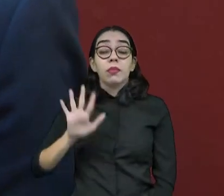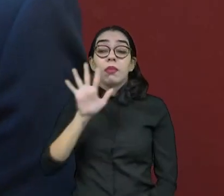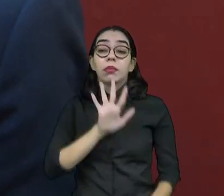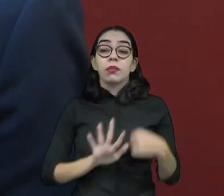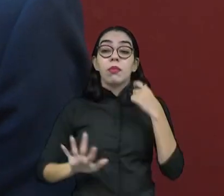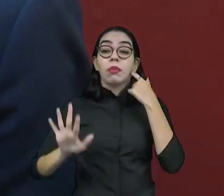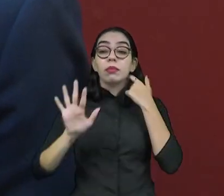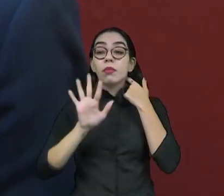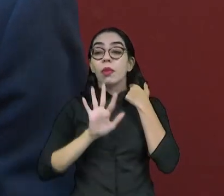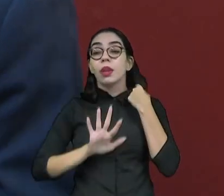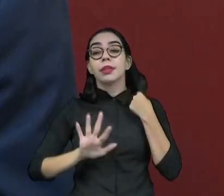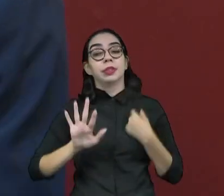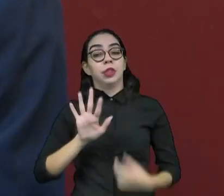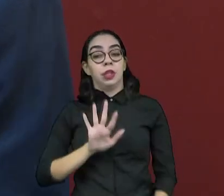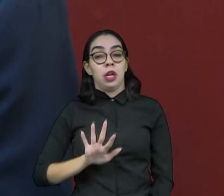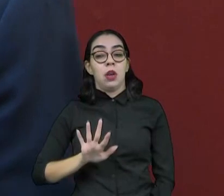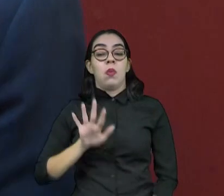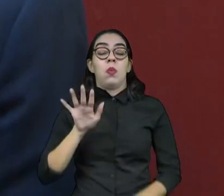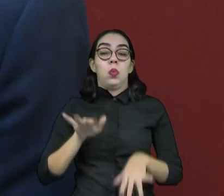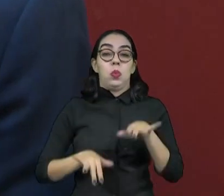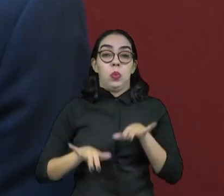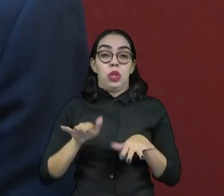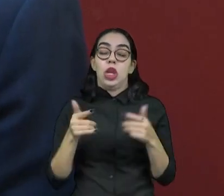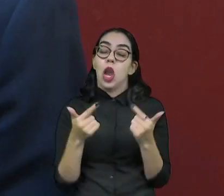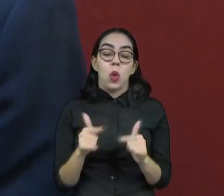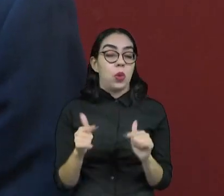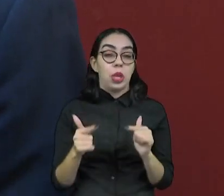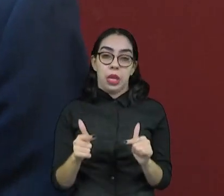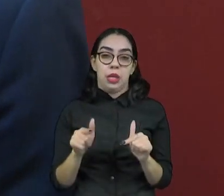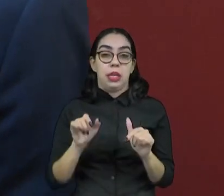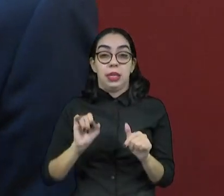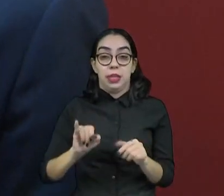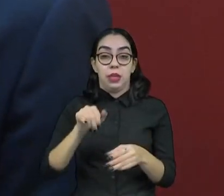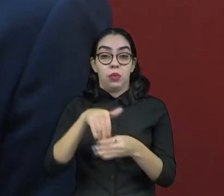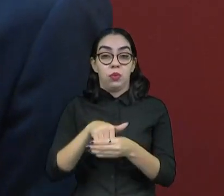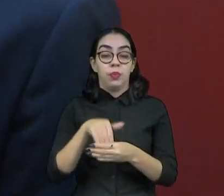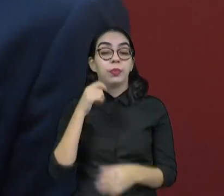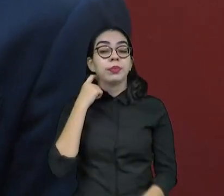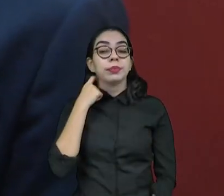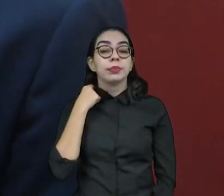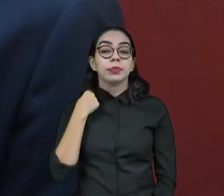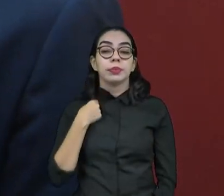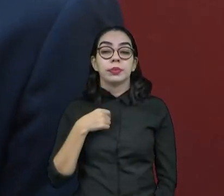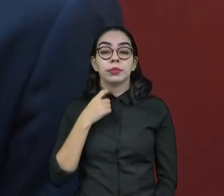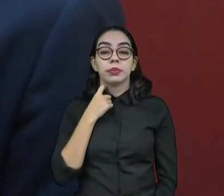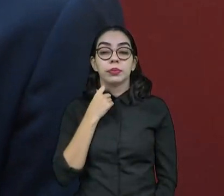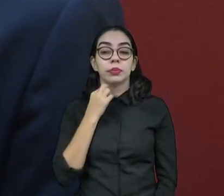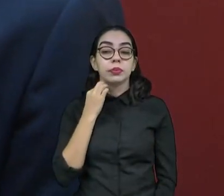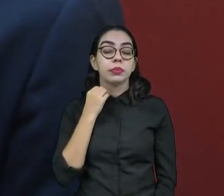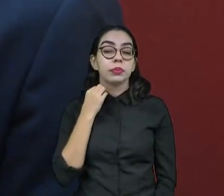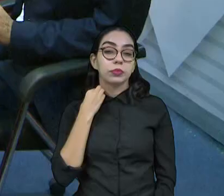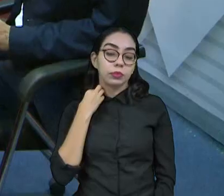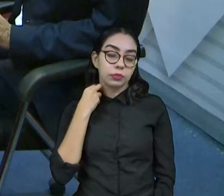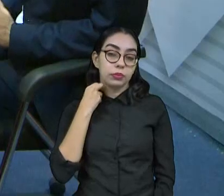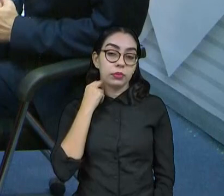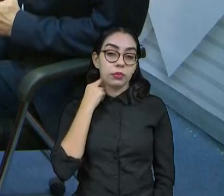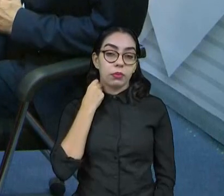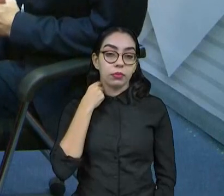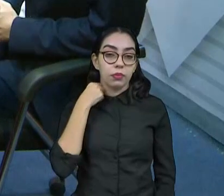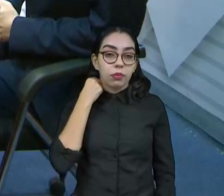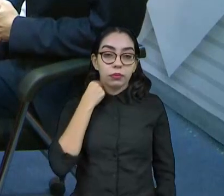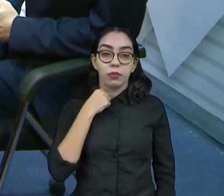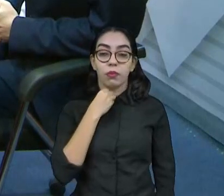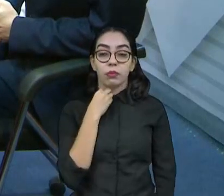na pesquisa eleitoral, não costuma ter esse recorte. Para esse tipo de pesquisa. Na pesquisa de mercado, é